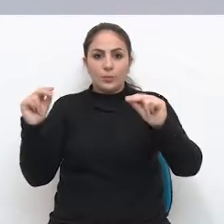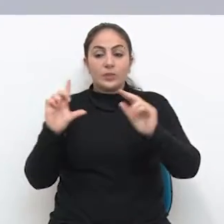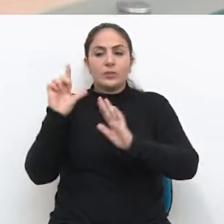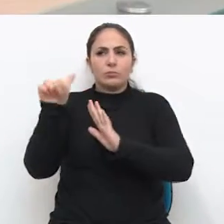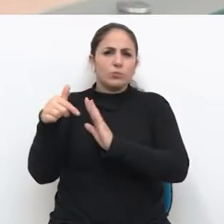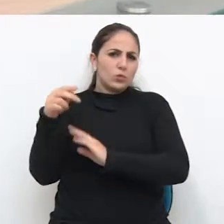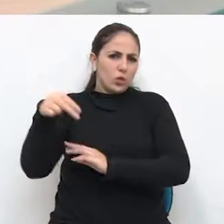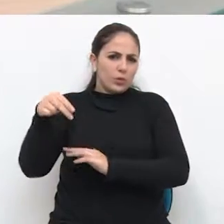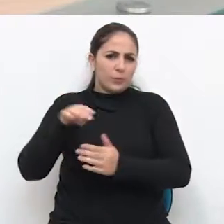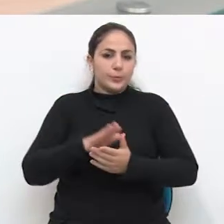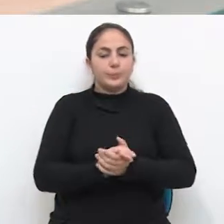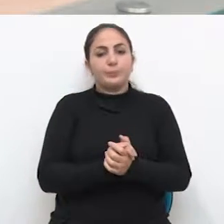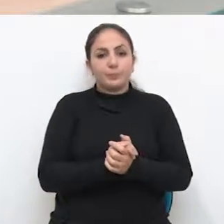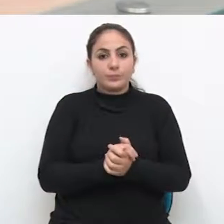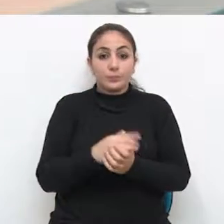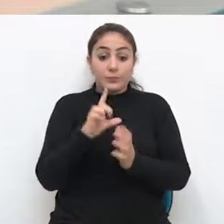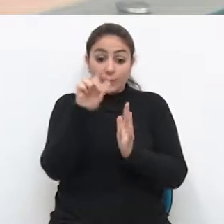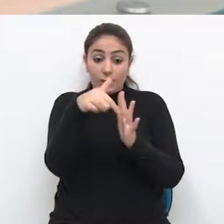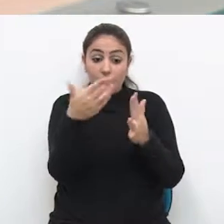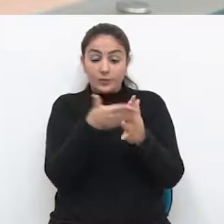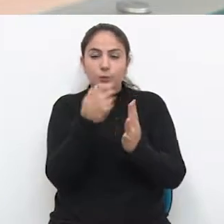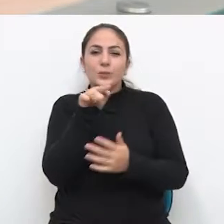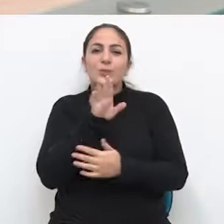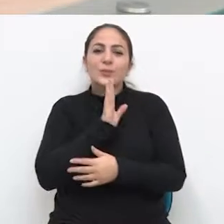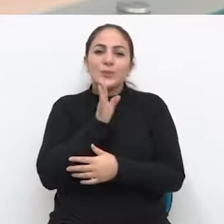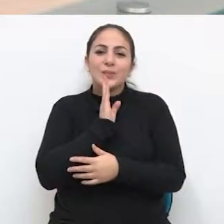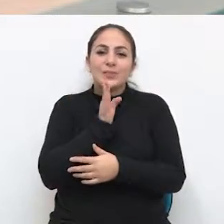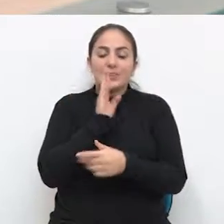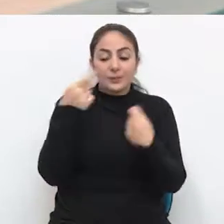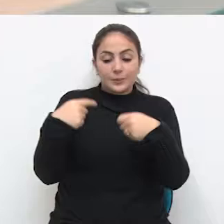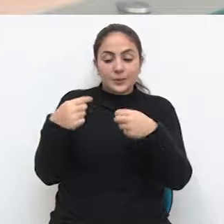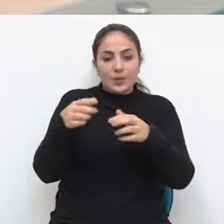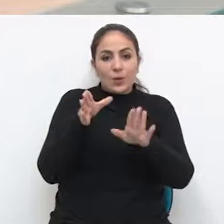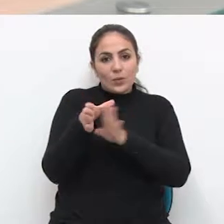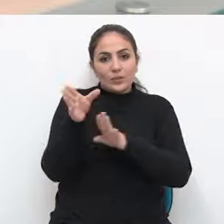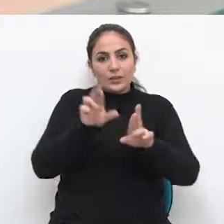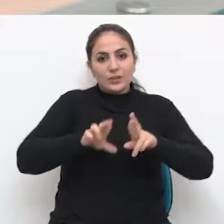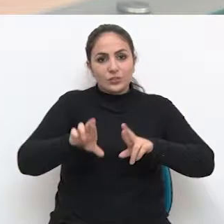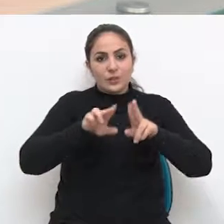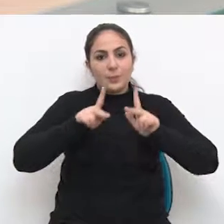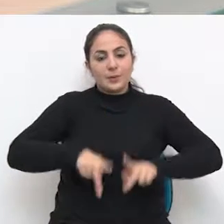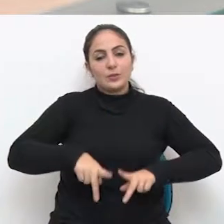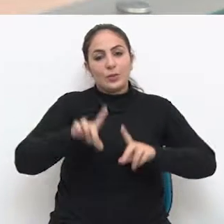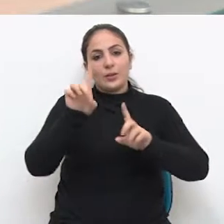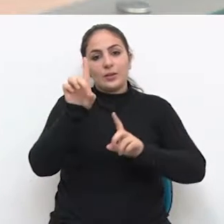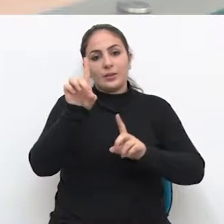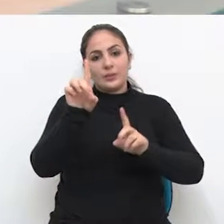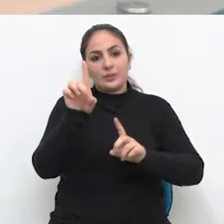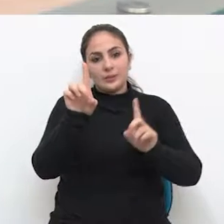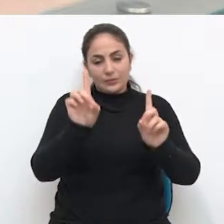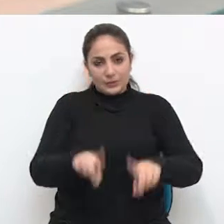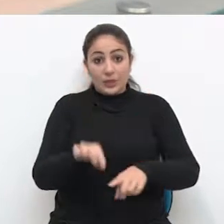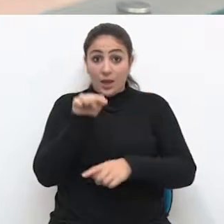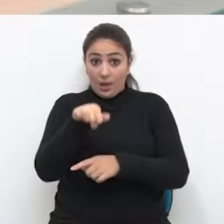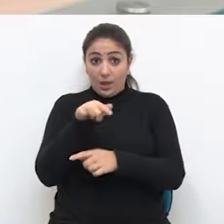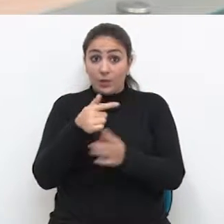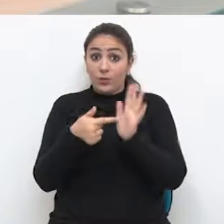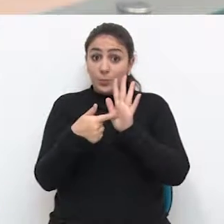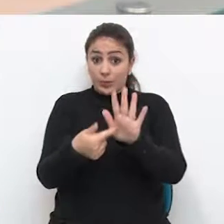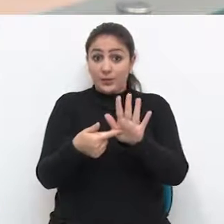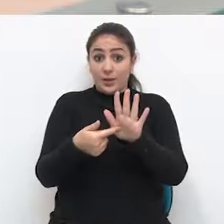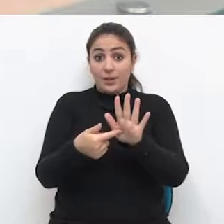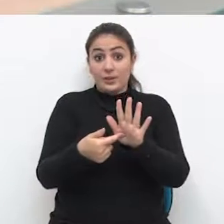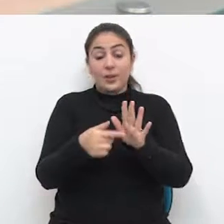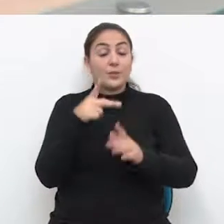novembro. E no próximo bloco, você vai conhecer as demandas do Conselho Regional da Pessoa com Deficiência. Elas foram